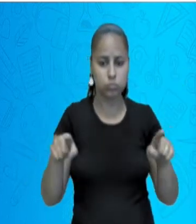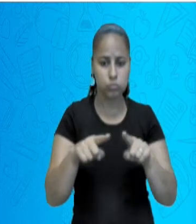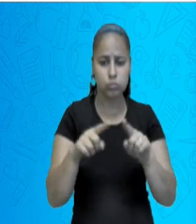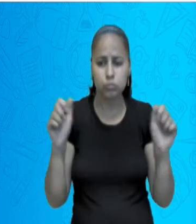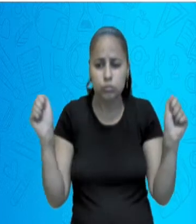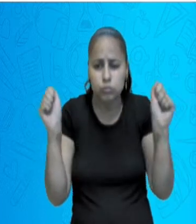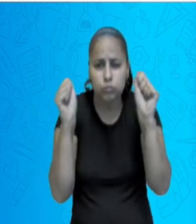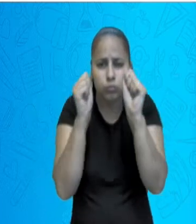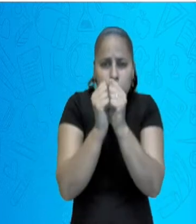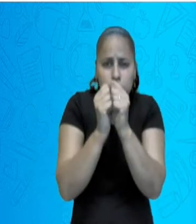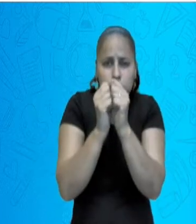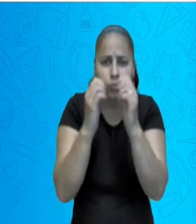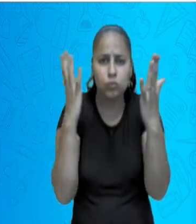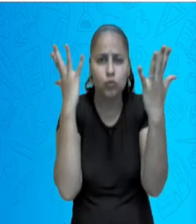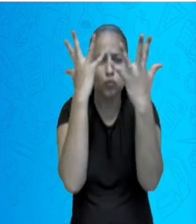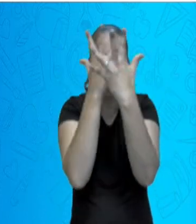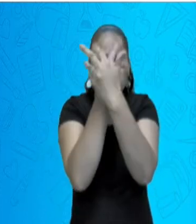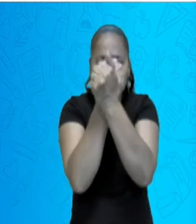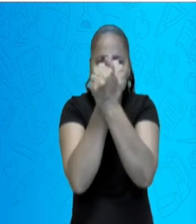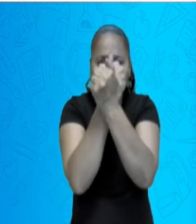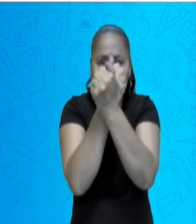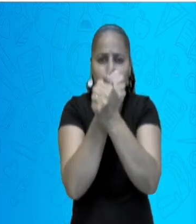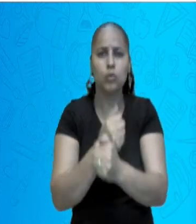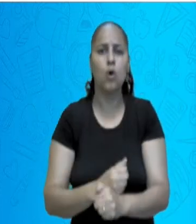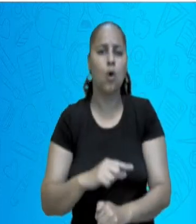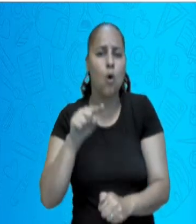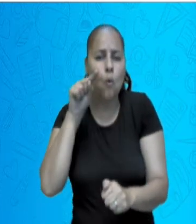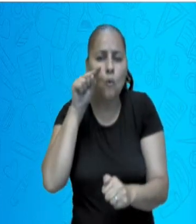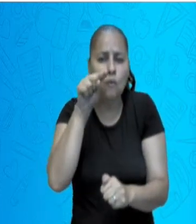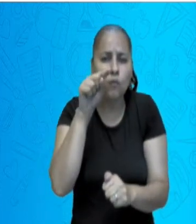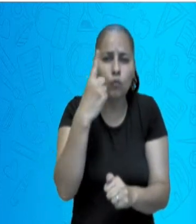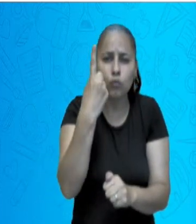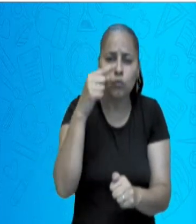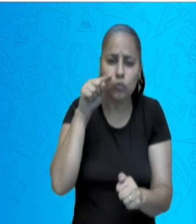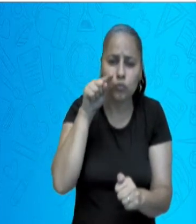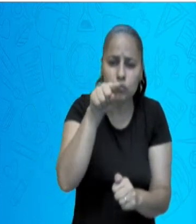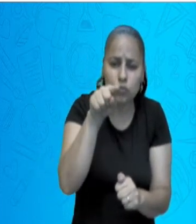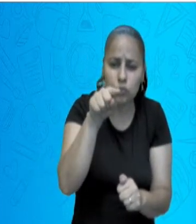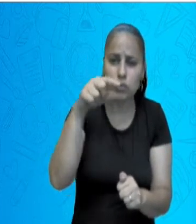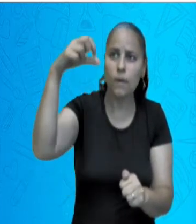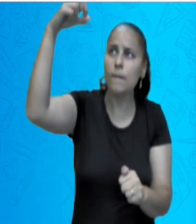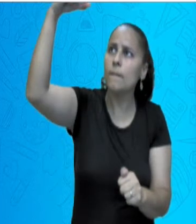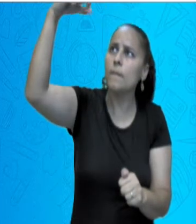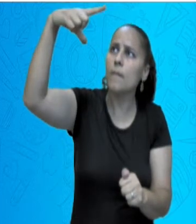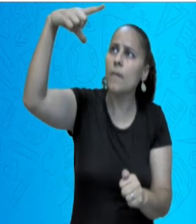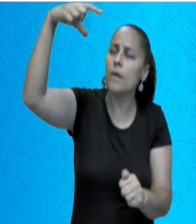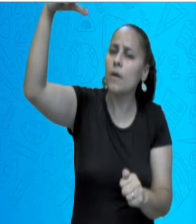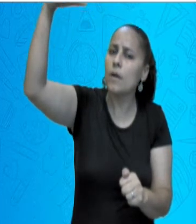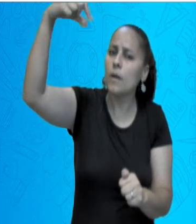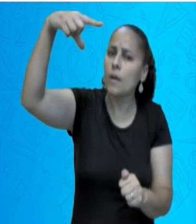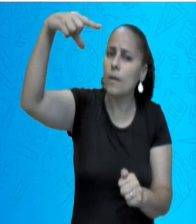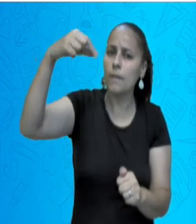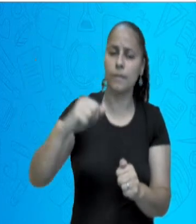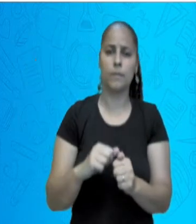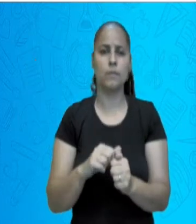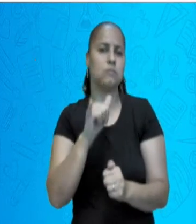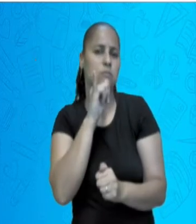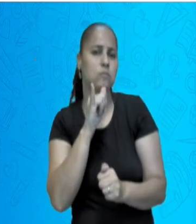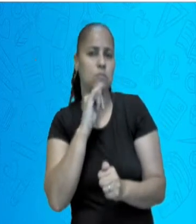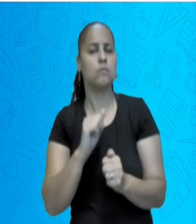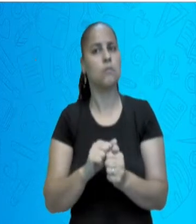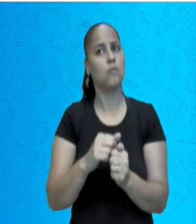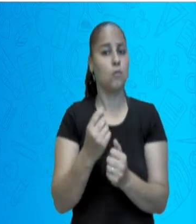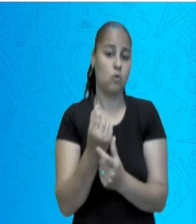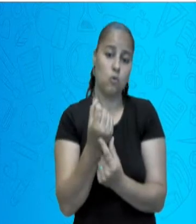fechado, com exceção de um pequeno furo, por onde a iluminação de um objeto, como, por exemplo,